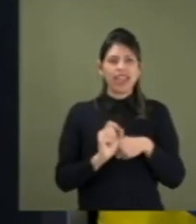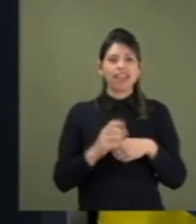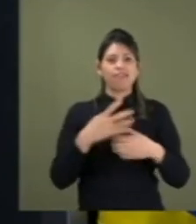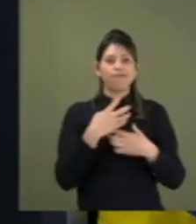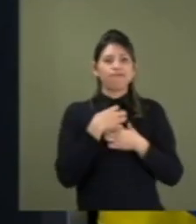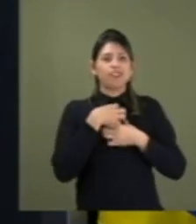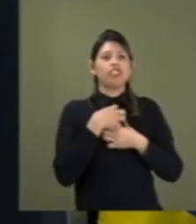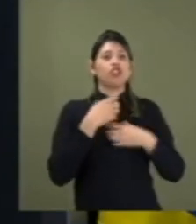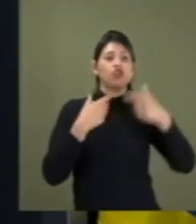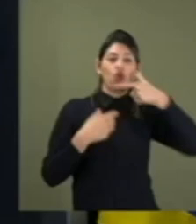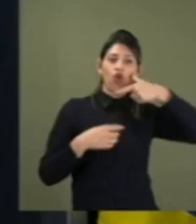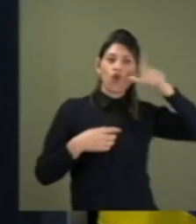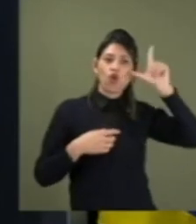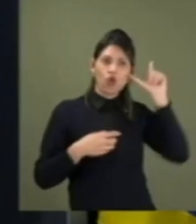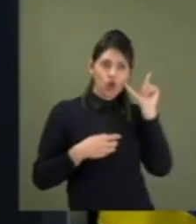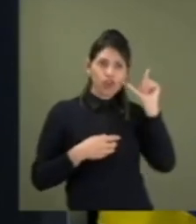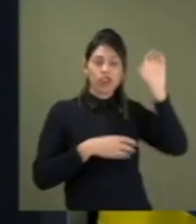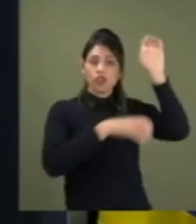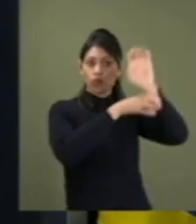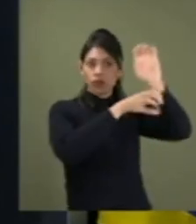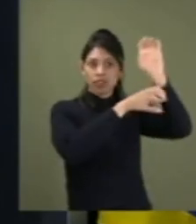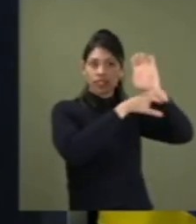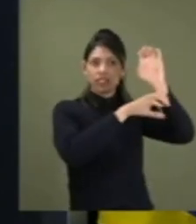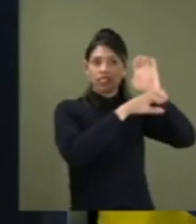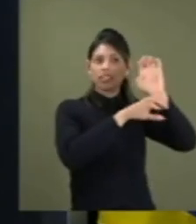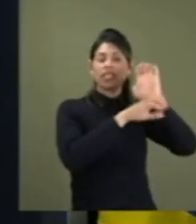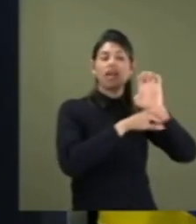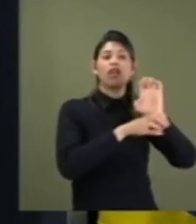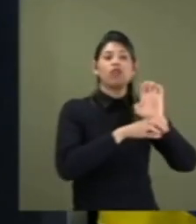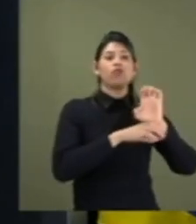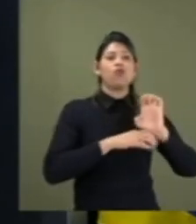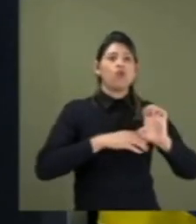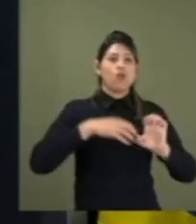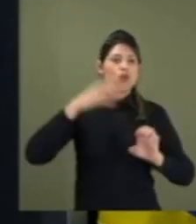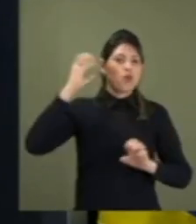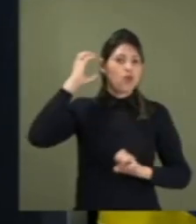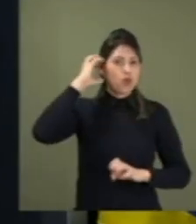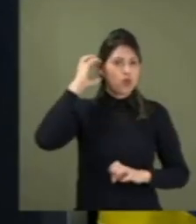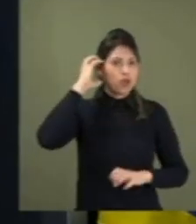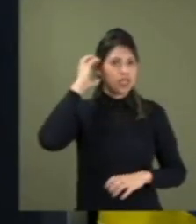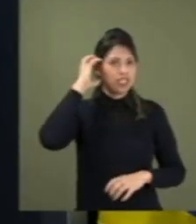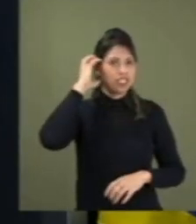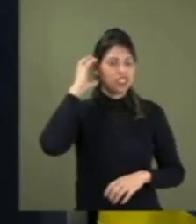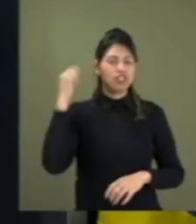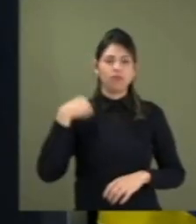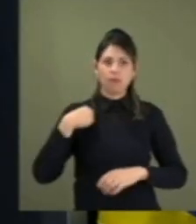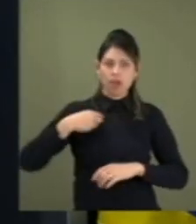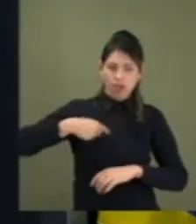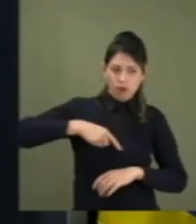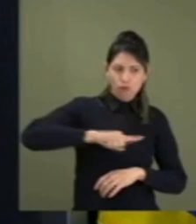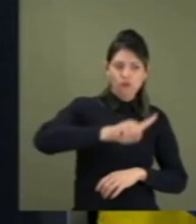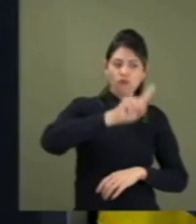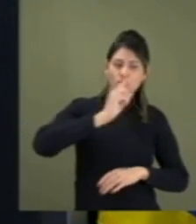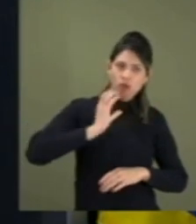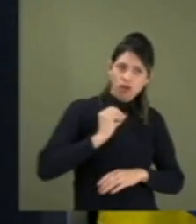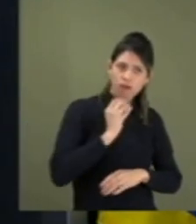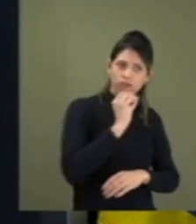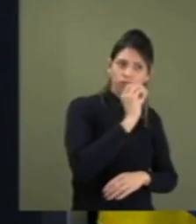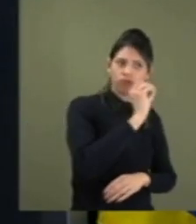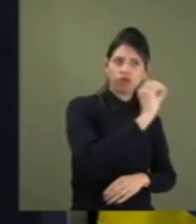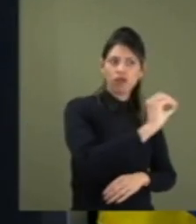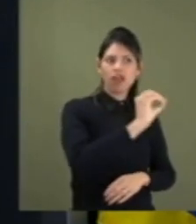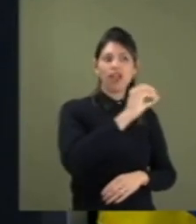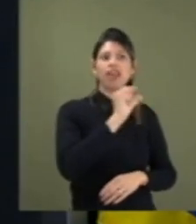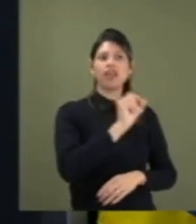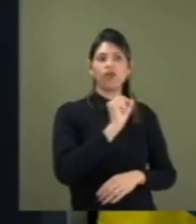Eu me destinei, fui cedinho, saindo aqui